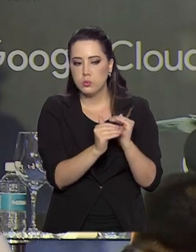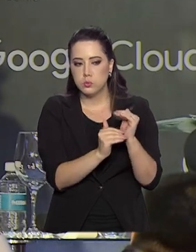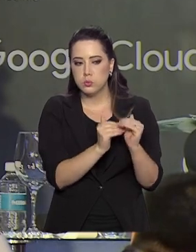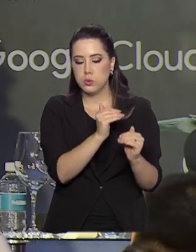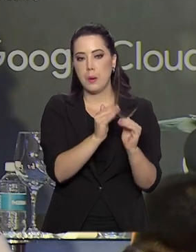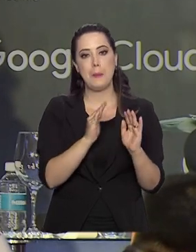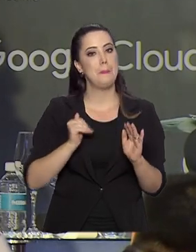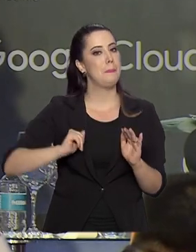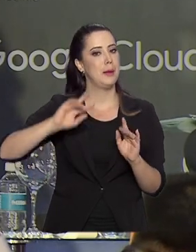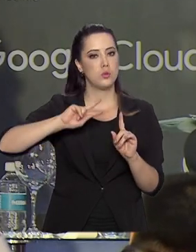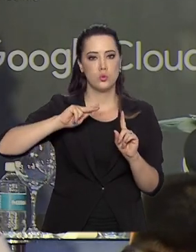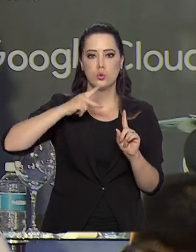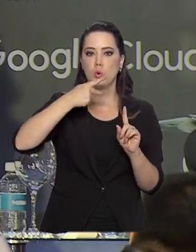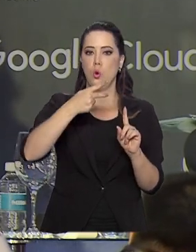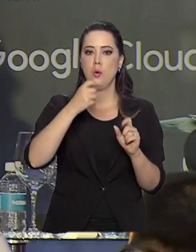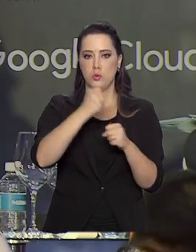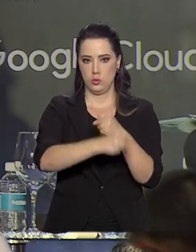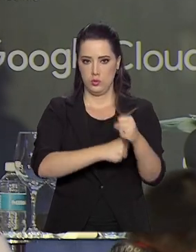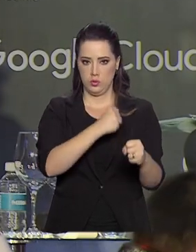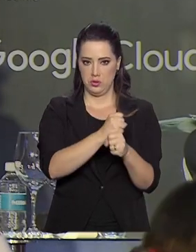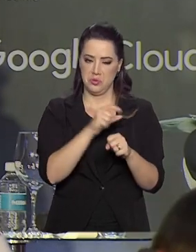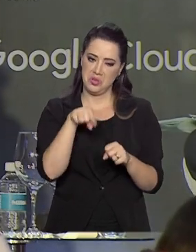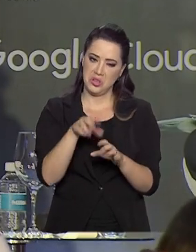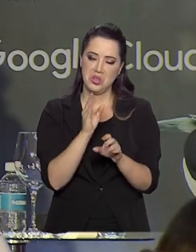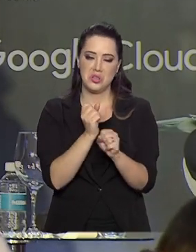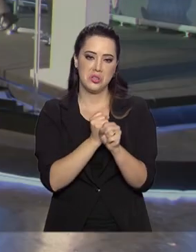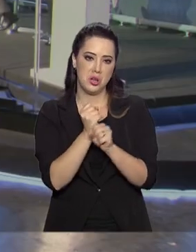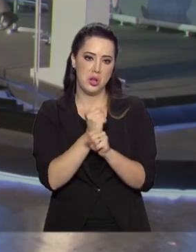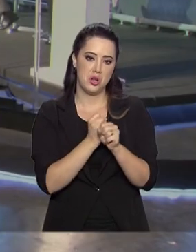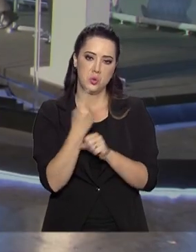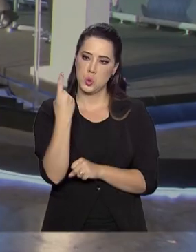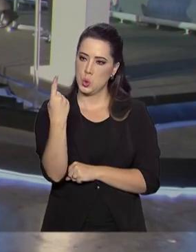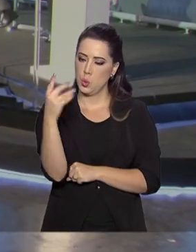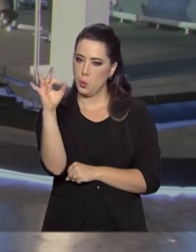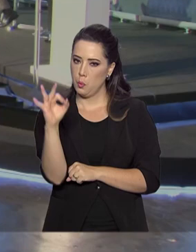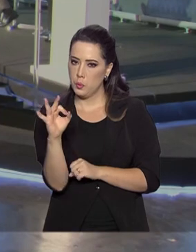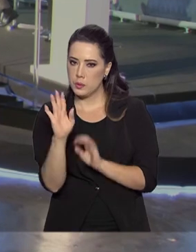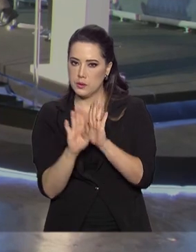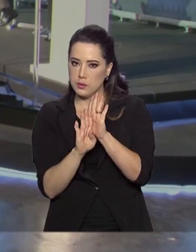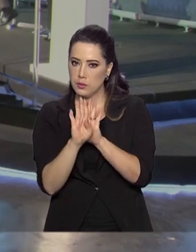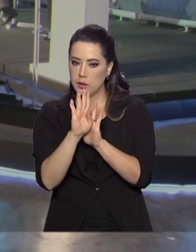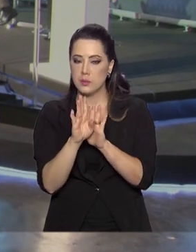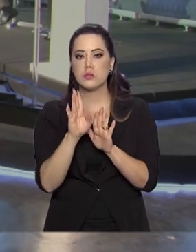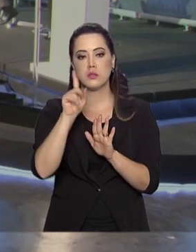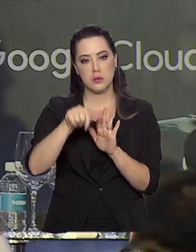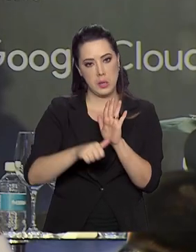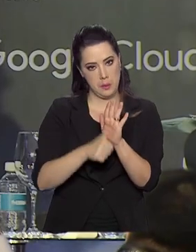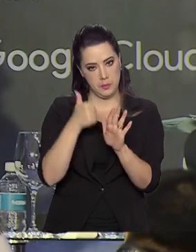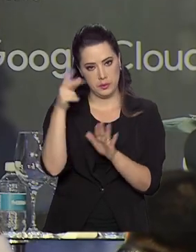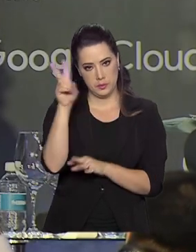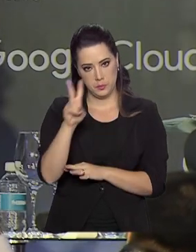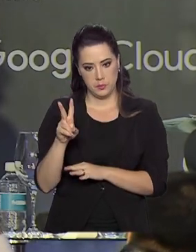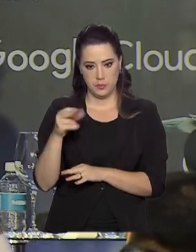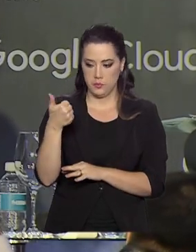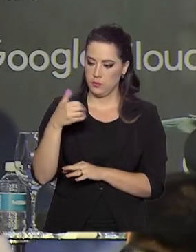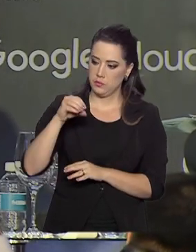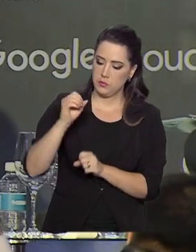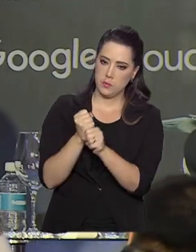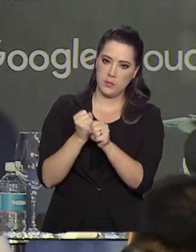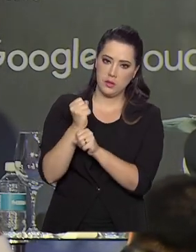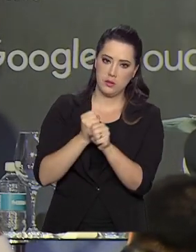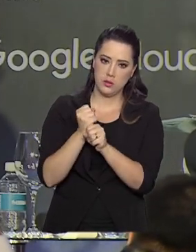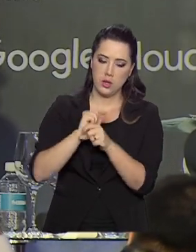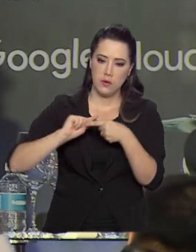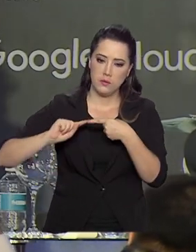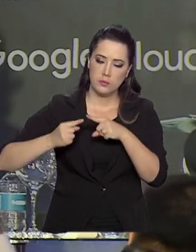ser mais do o dobro o ano que vem do que esse ano, esse ano deve fechar com quase 1%, 1%. E é a primeira vez também nos últimos 10 anos que você tem essa